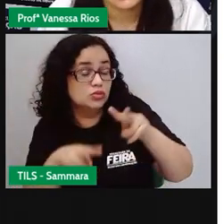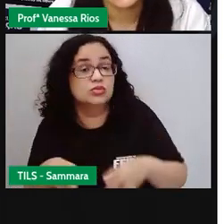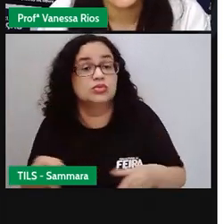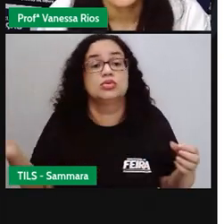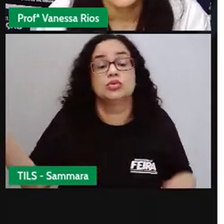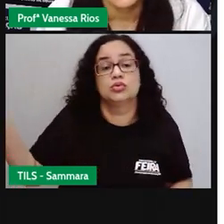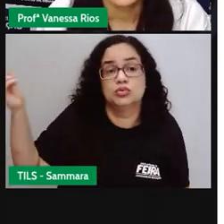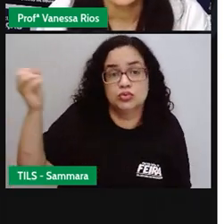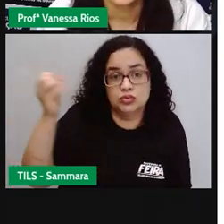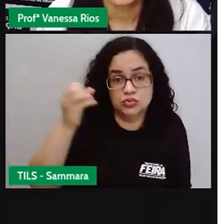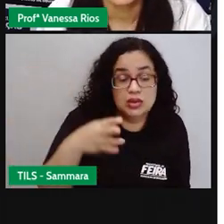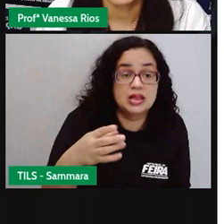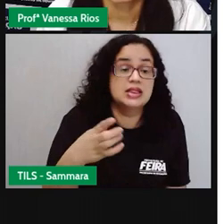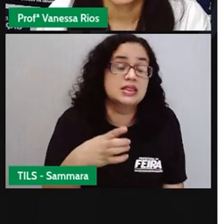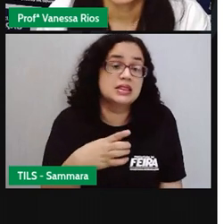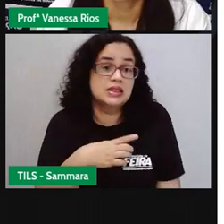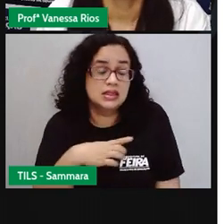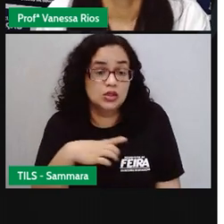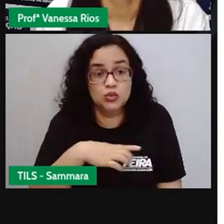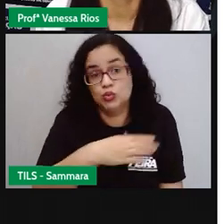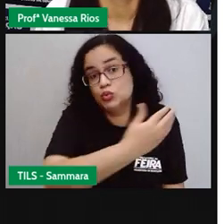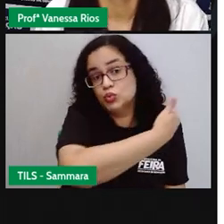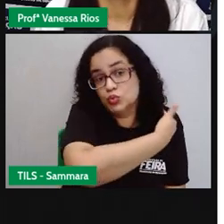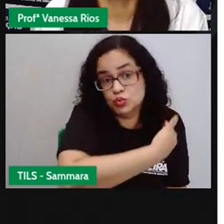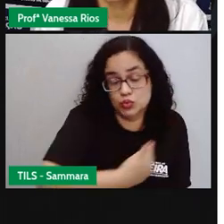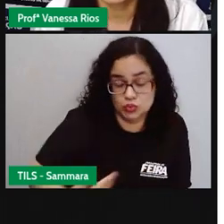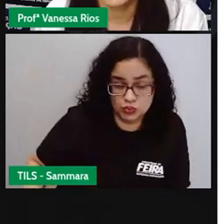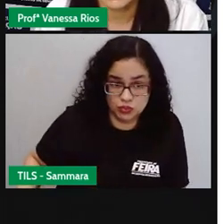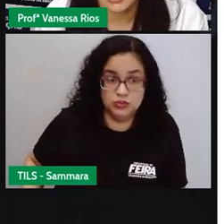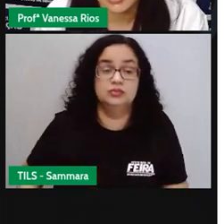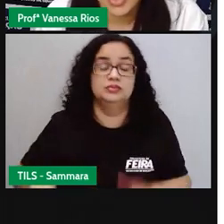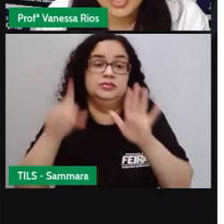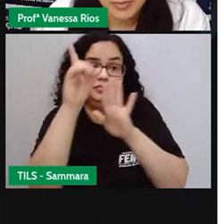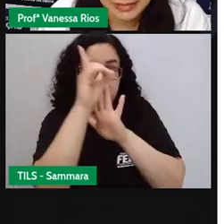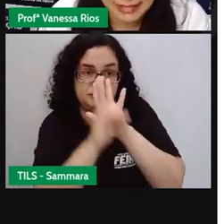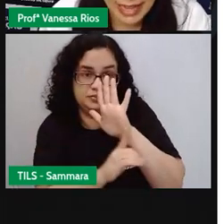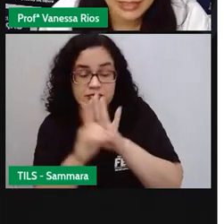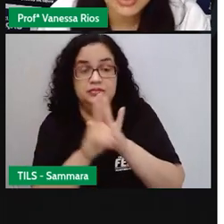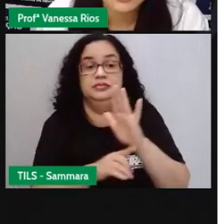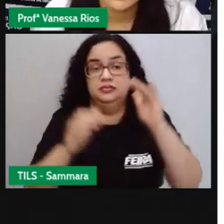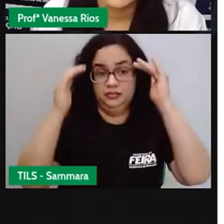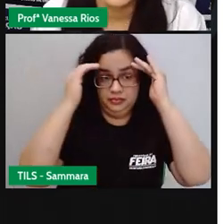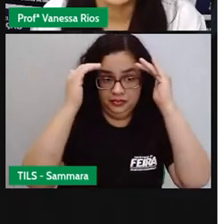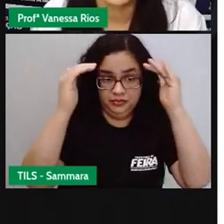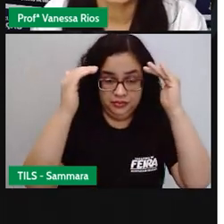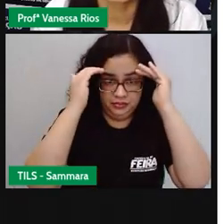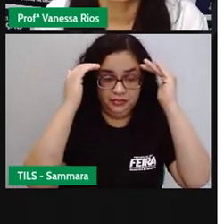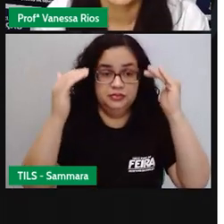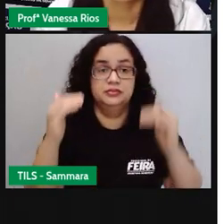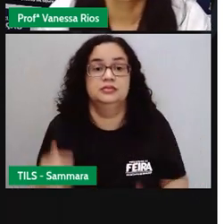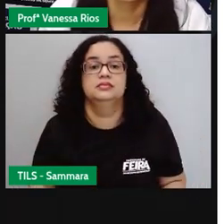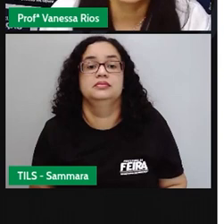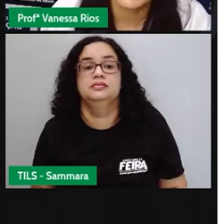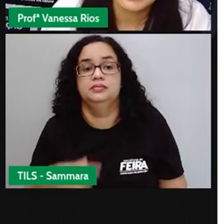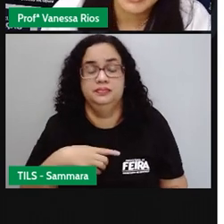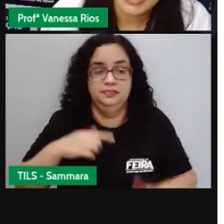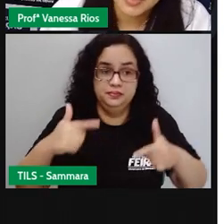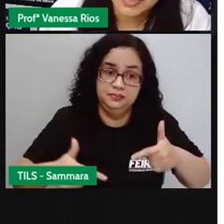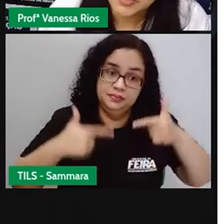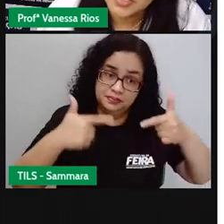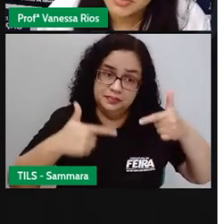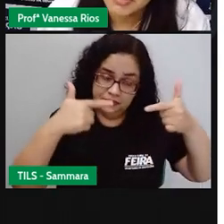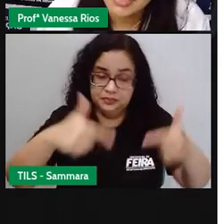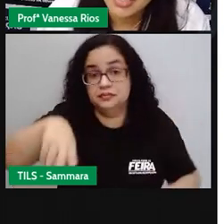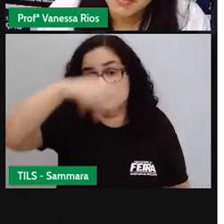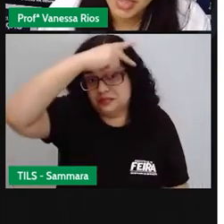atualidade. Existiam aí governos em que os direitos eram respeitados, em que havia uma luta aí